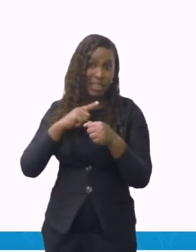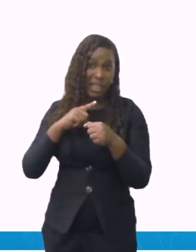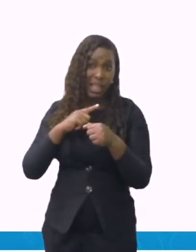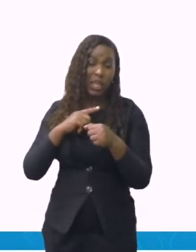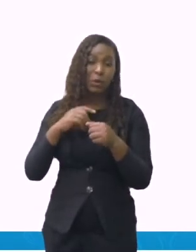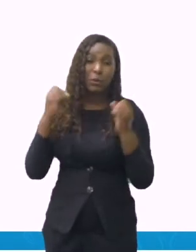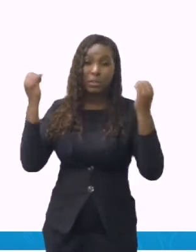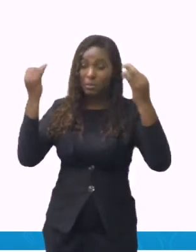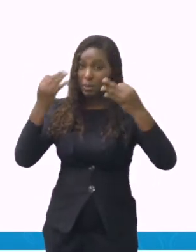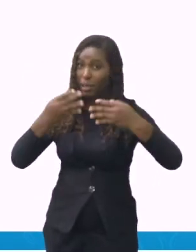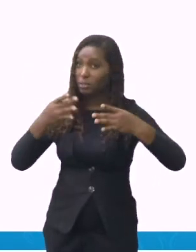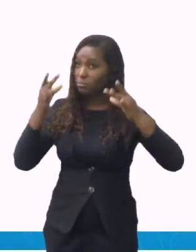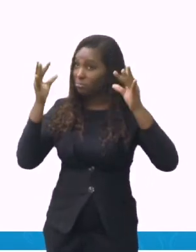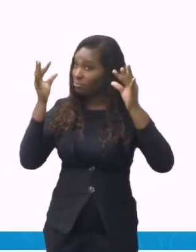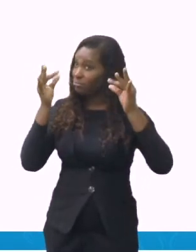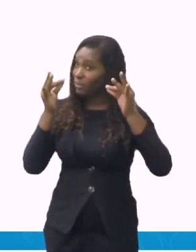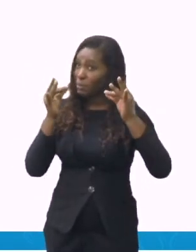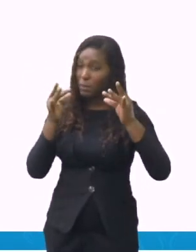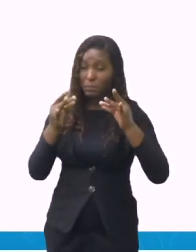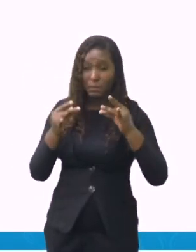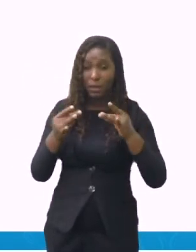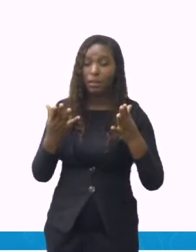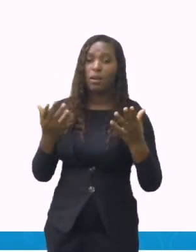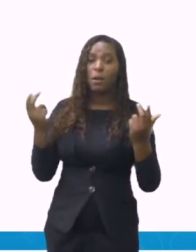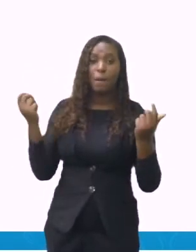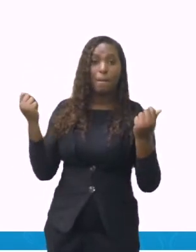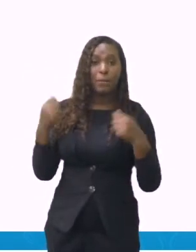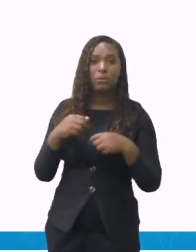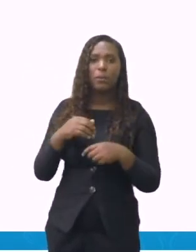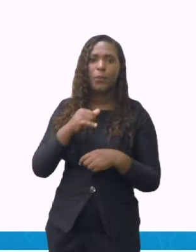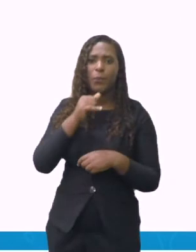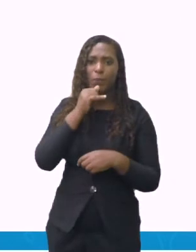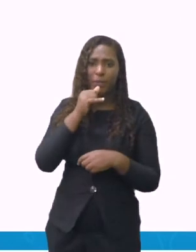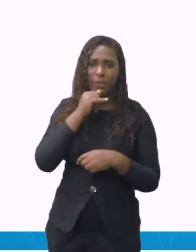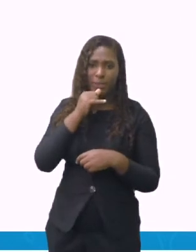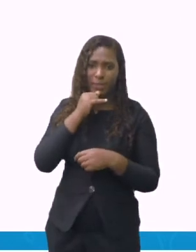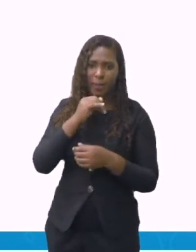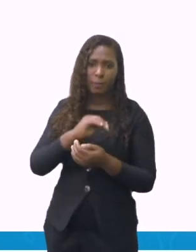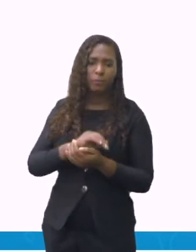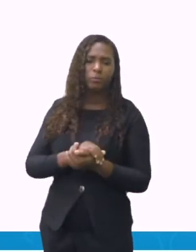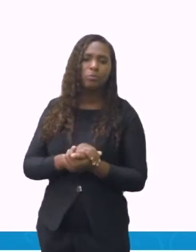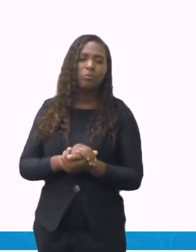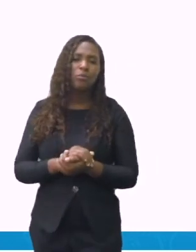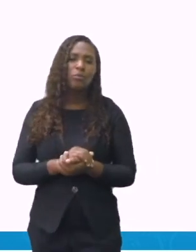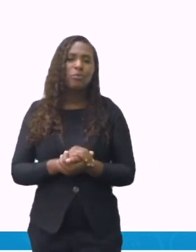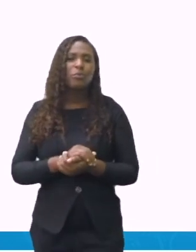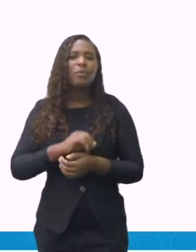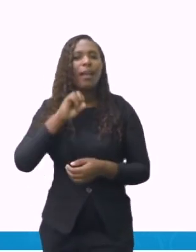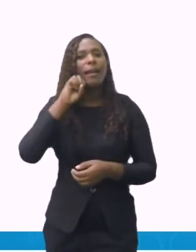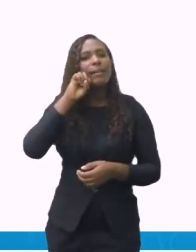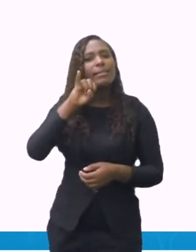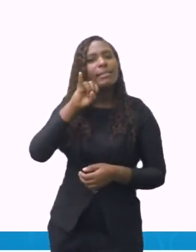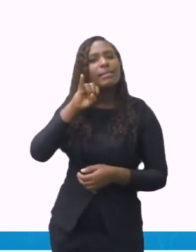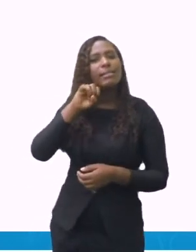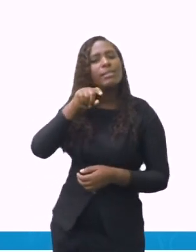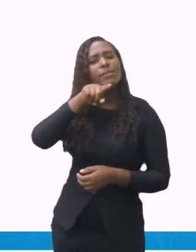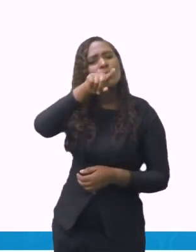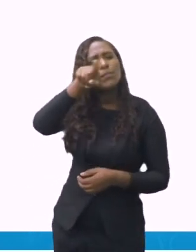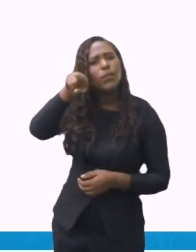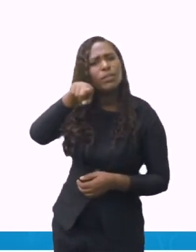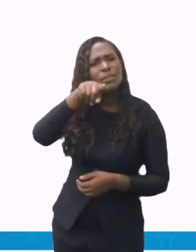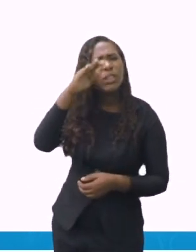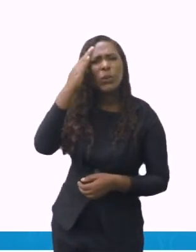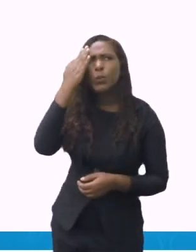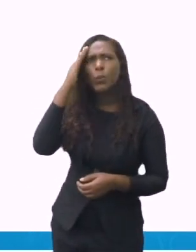detalhada possível que você puder dar. Ou ler. Se esse modo de preparo, ele não está claro, ele não